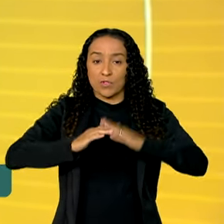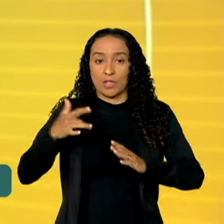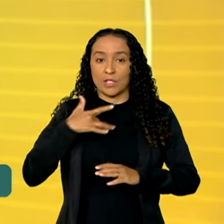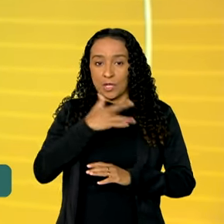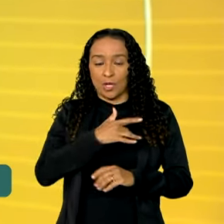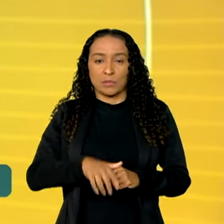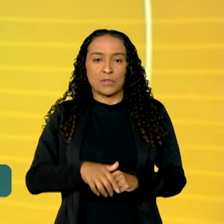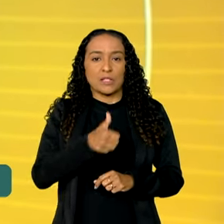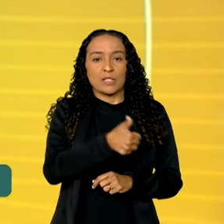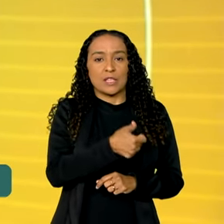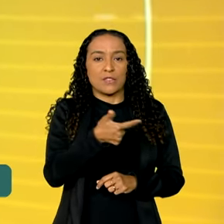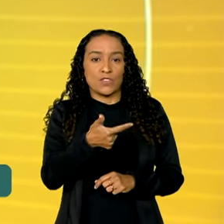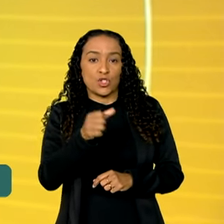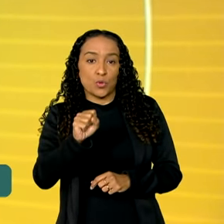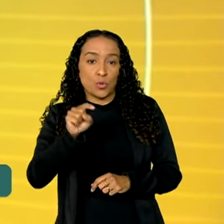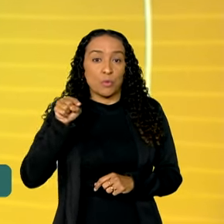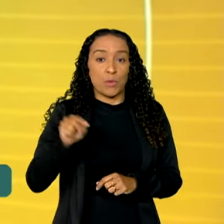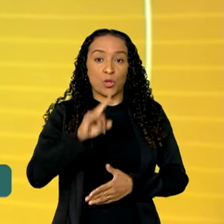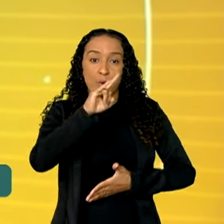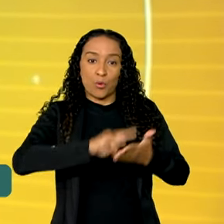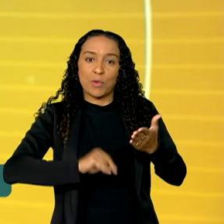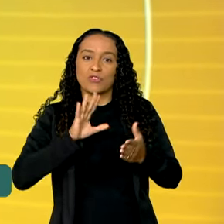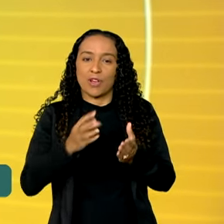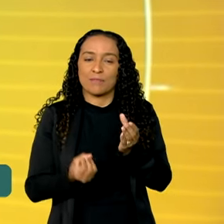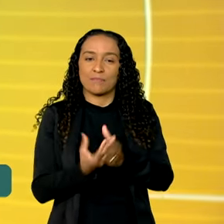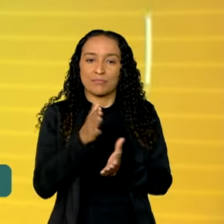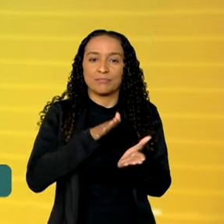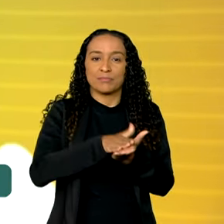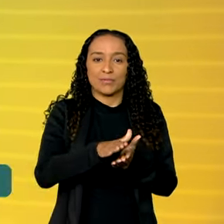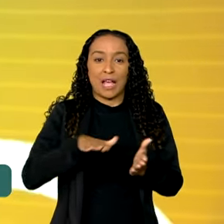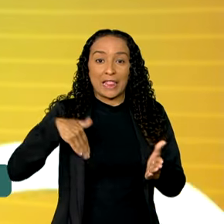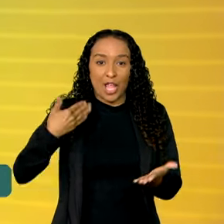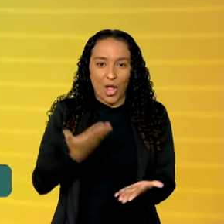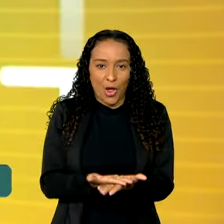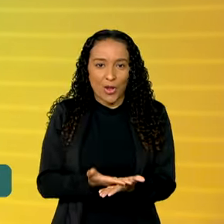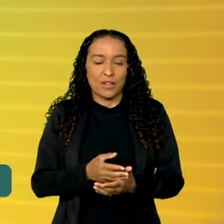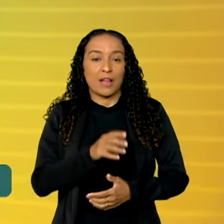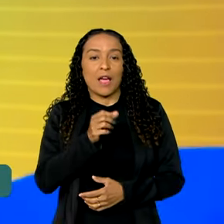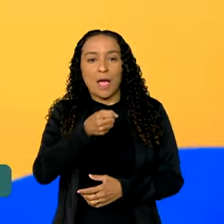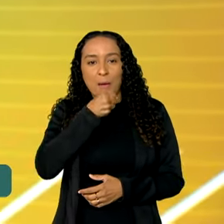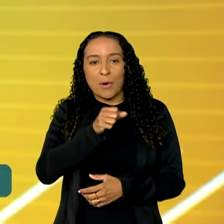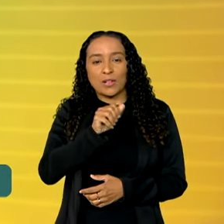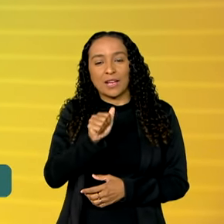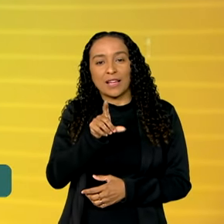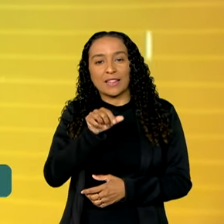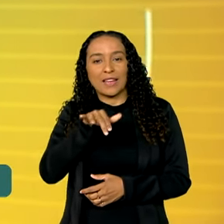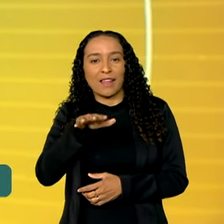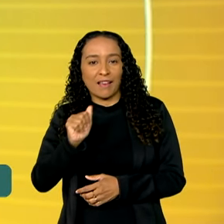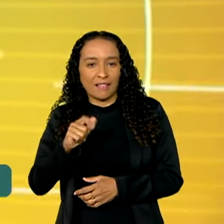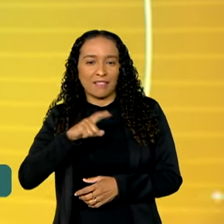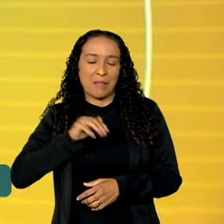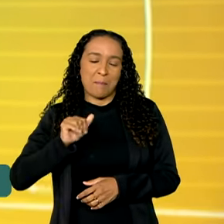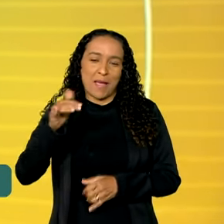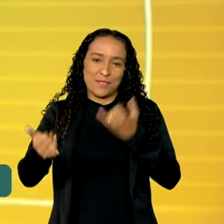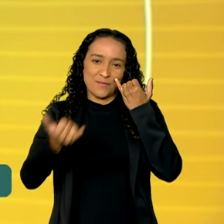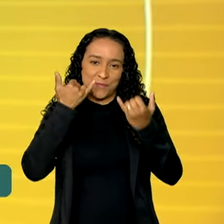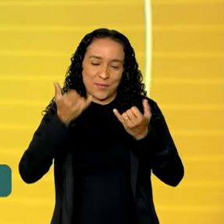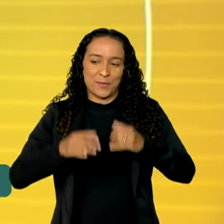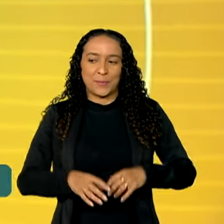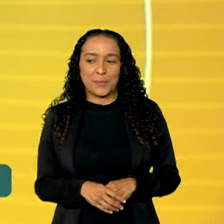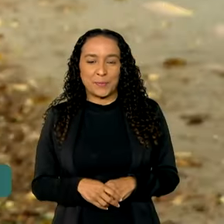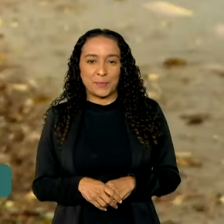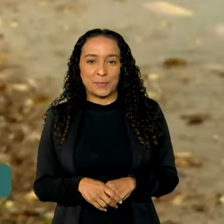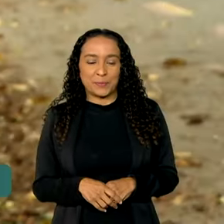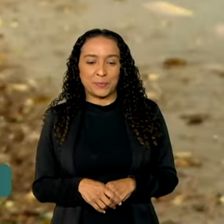saúde. 128 mil documentos já foram emitidos até o momento. A repórter Adriana Natale tem mais informações.